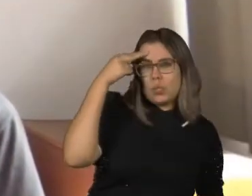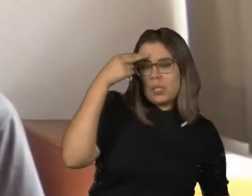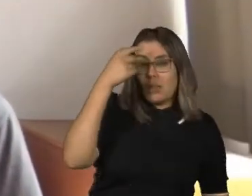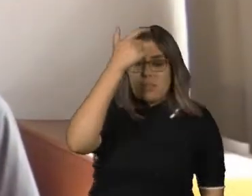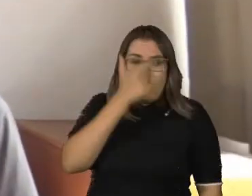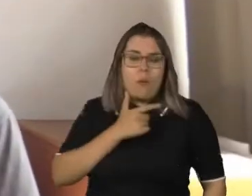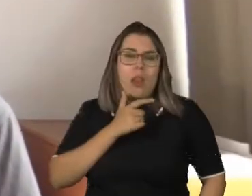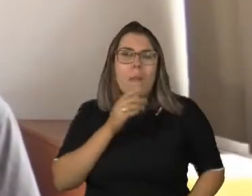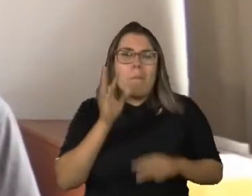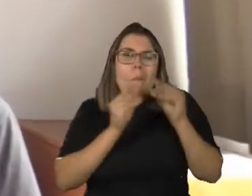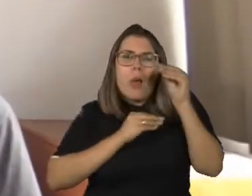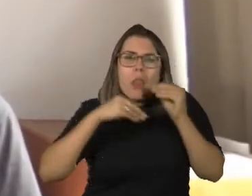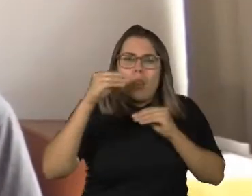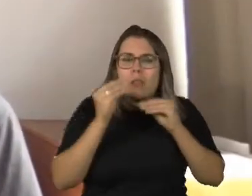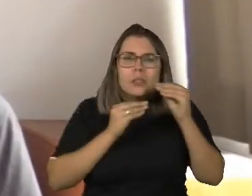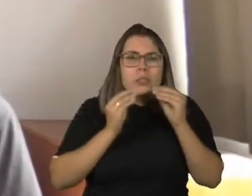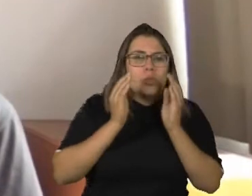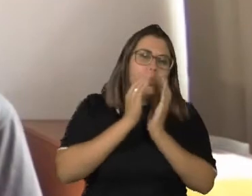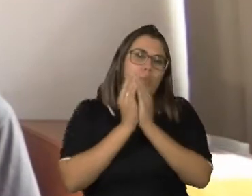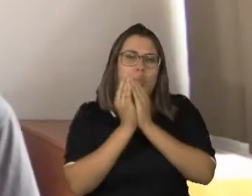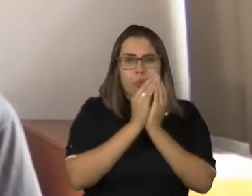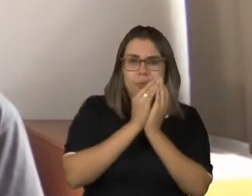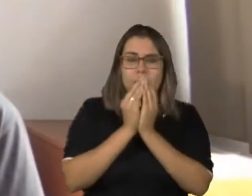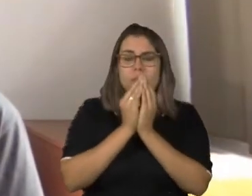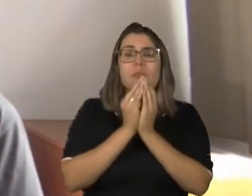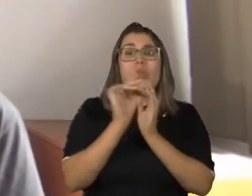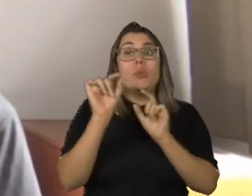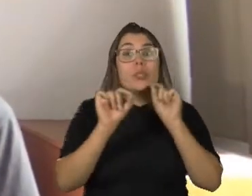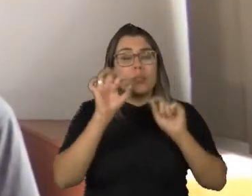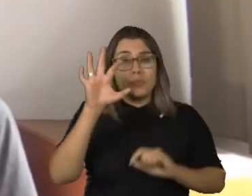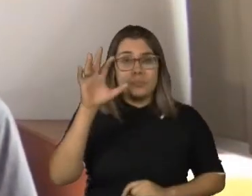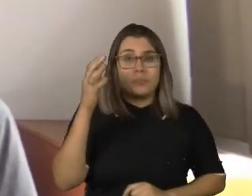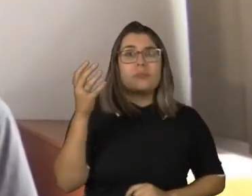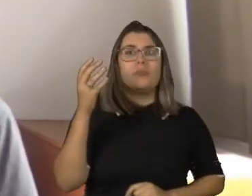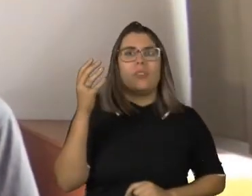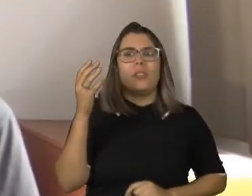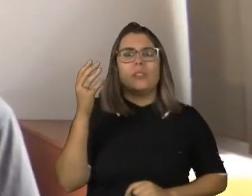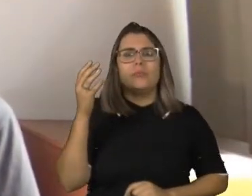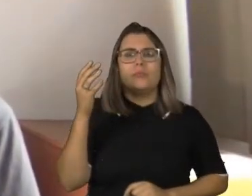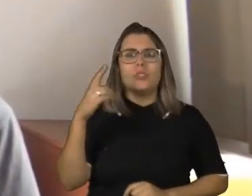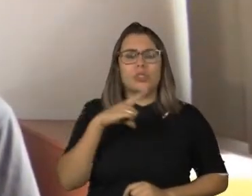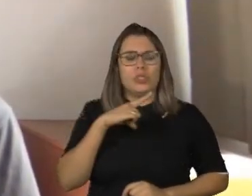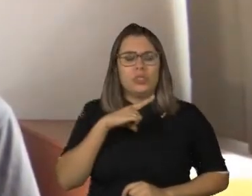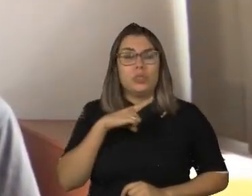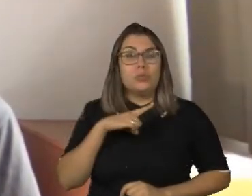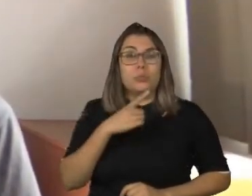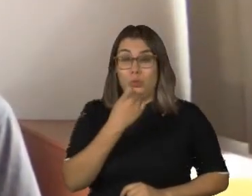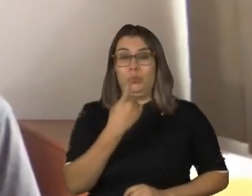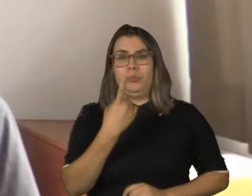molinho, não firmava a cabeça direito, e esse gastro disse que achava que eu tinha alguma coisa.